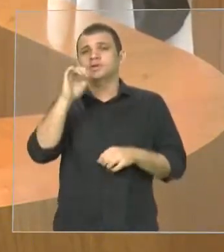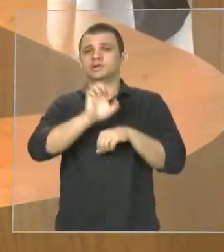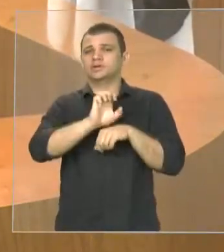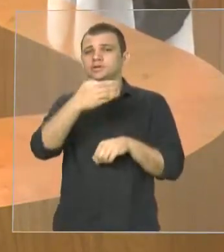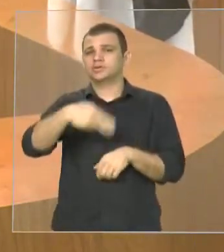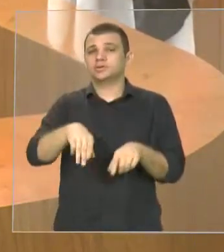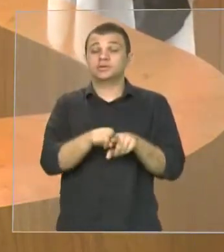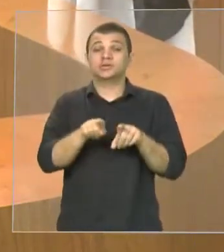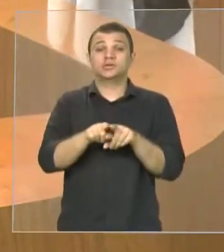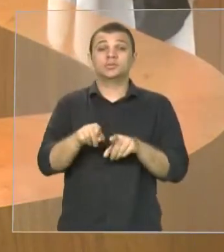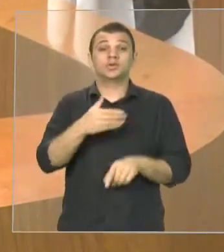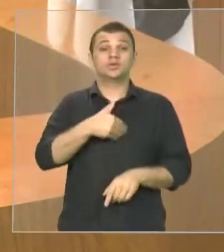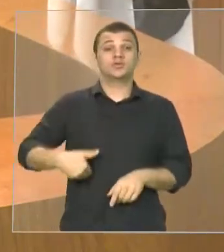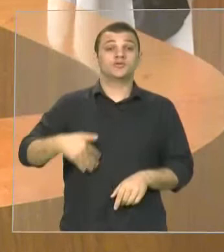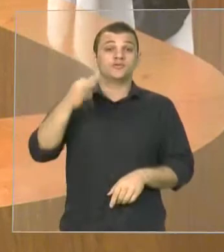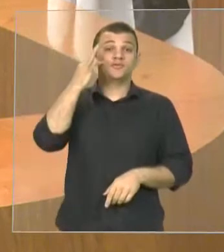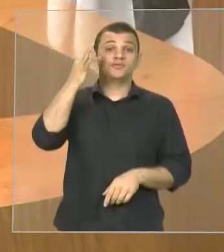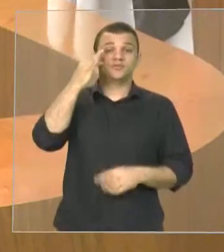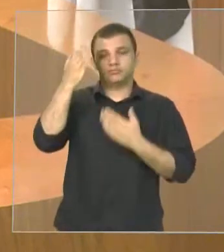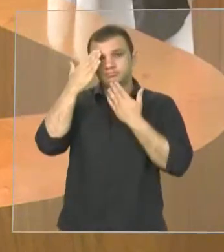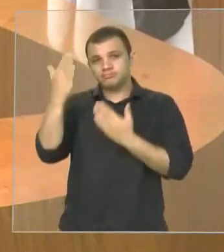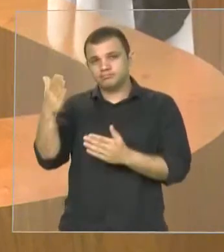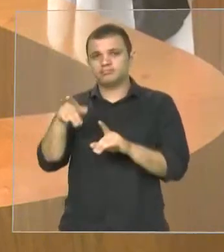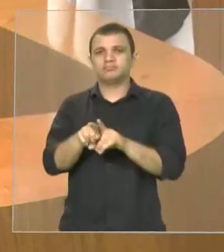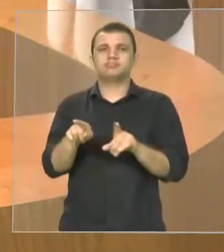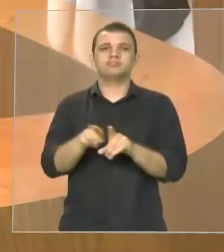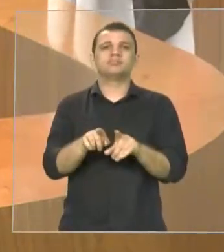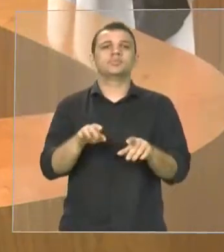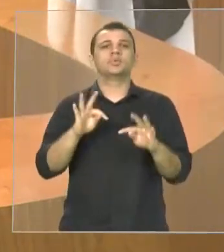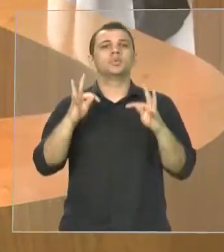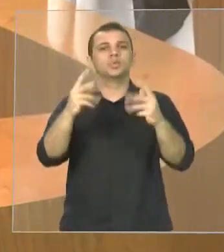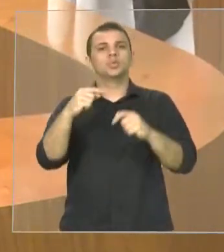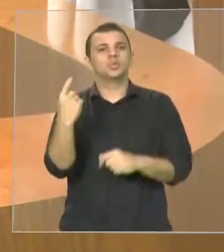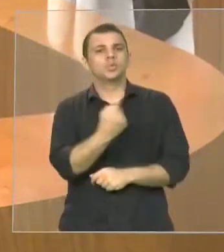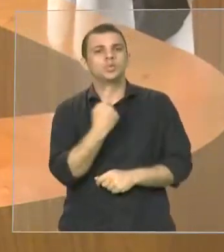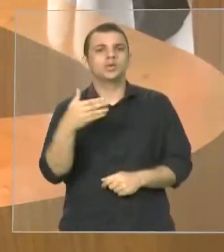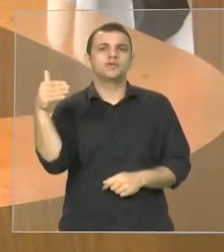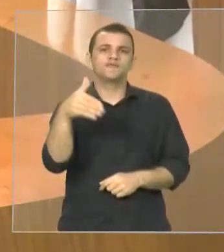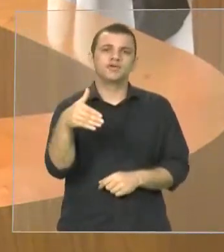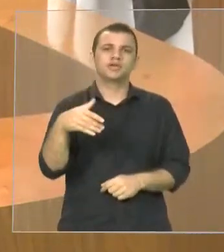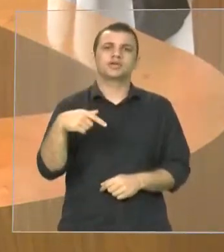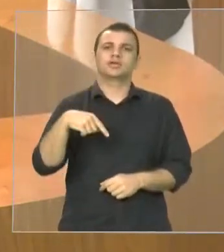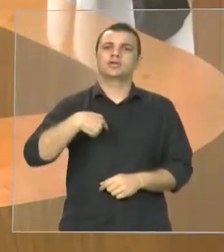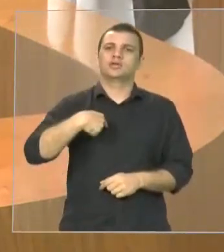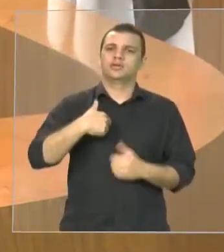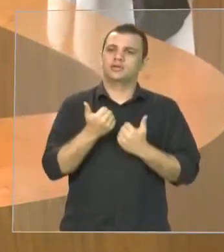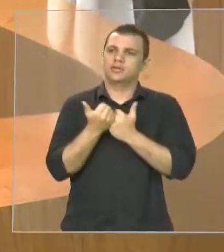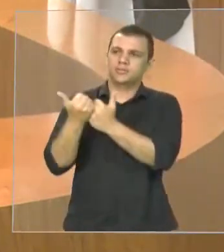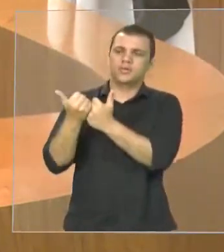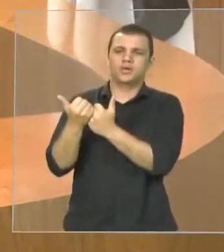governador Flávio Dino a todos nós que estamos aqui apoiando esse governo e estamos vendo os resultados dos municípios aí